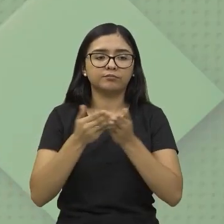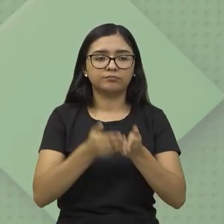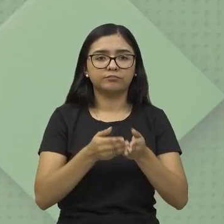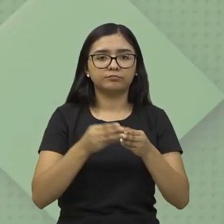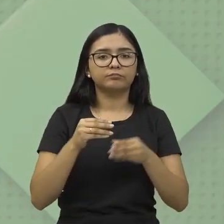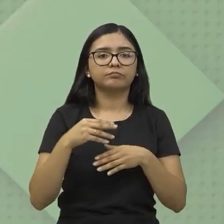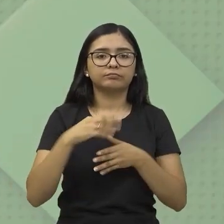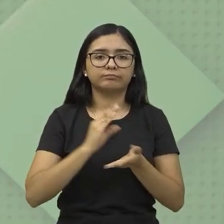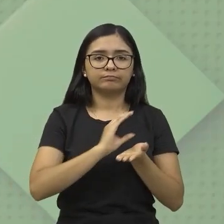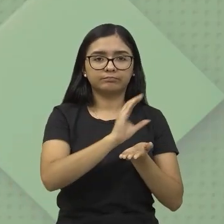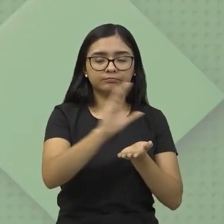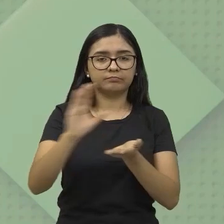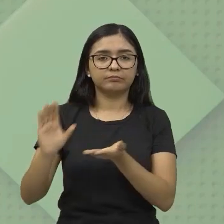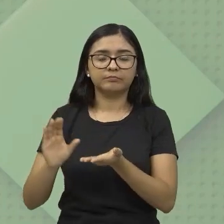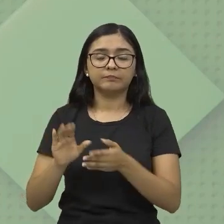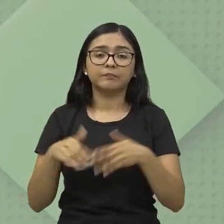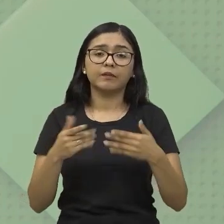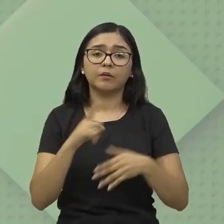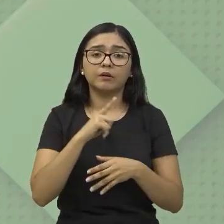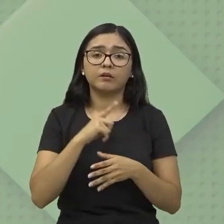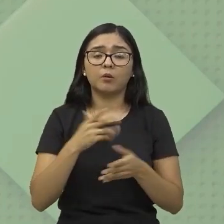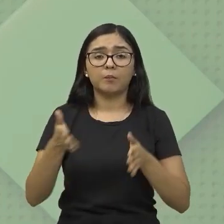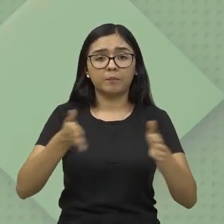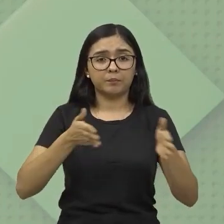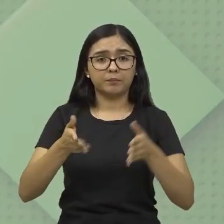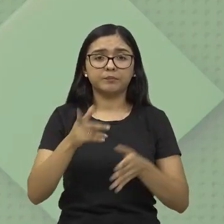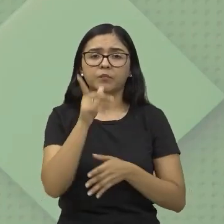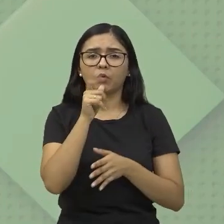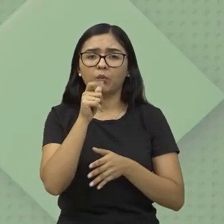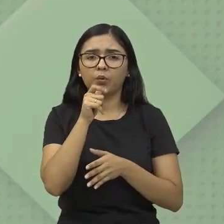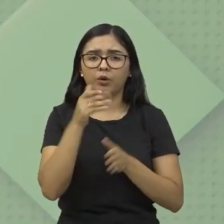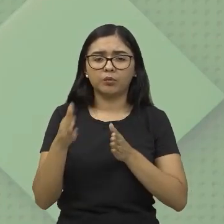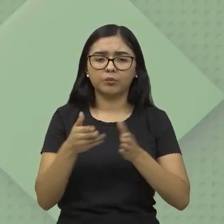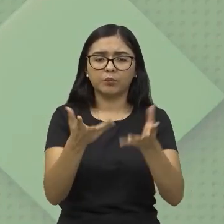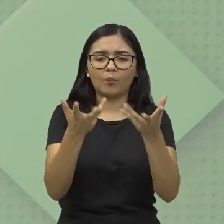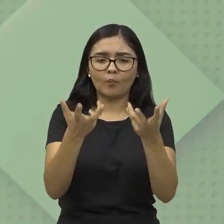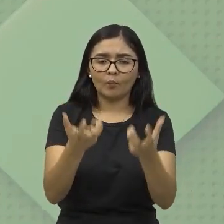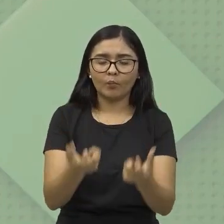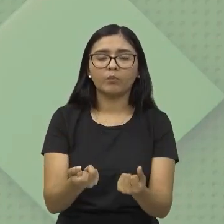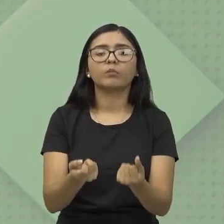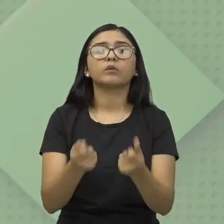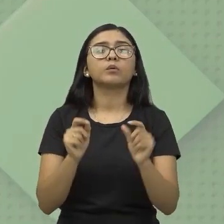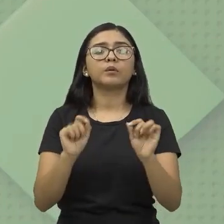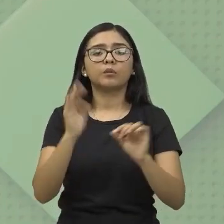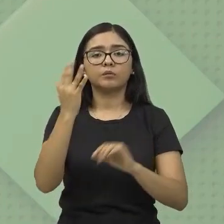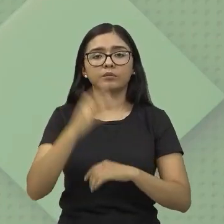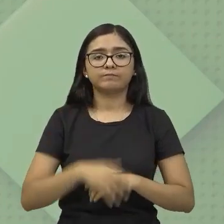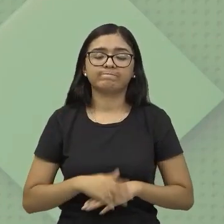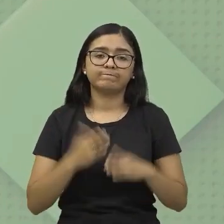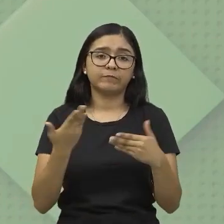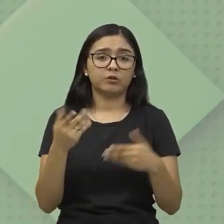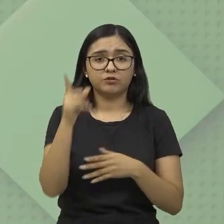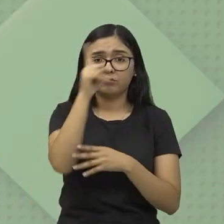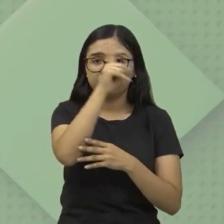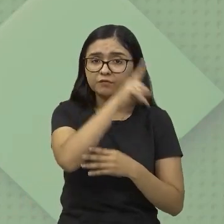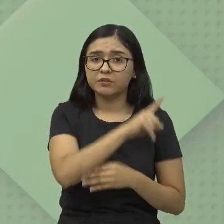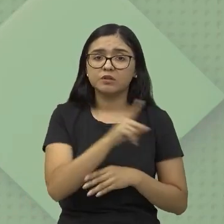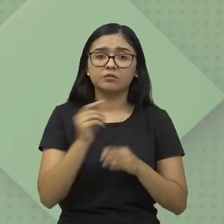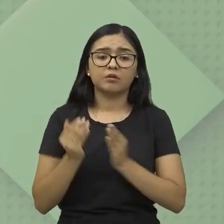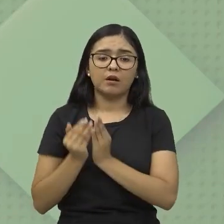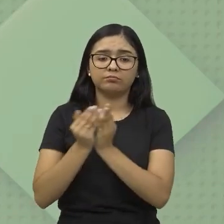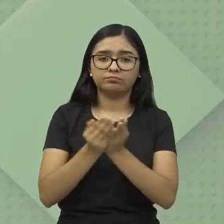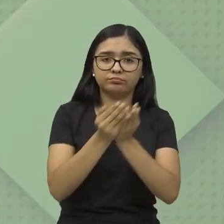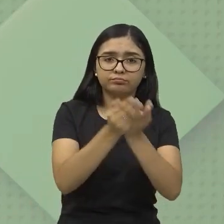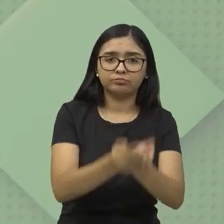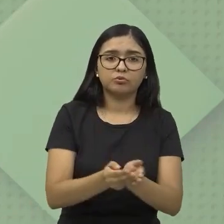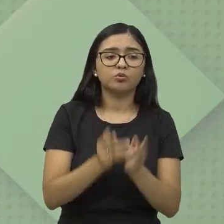eventualmente, quando a gente tem as secas, né, o período em que os rios, eles ficam mais secos, fica aí impedido, né, de chegar até